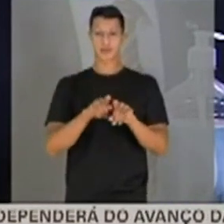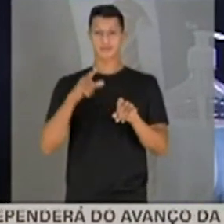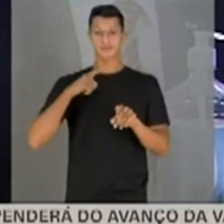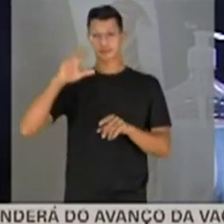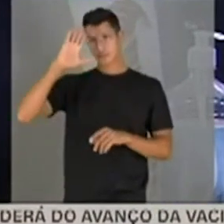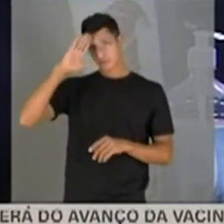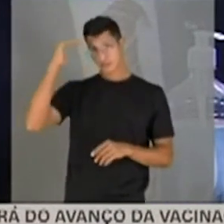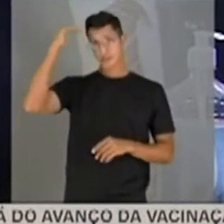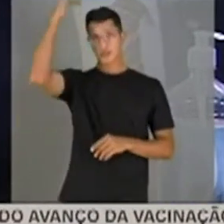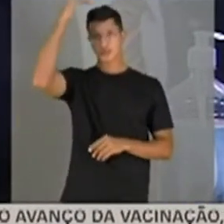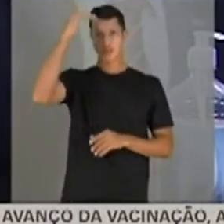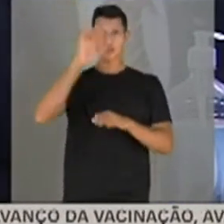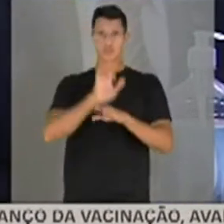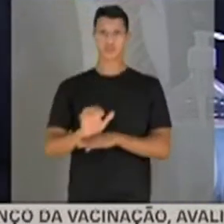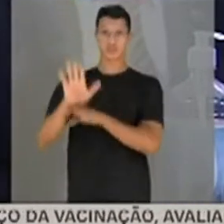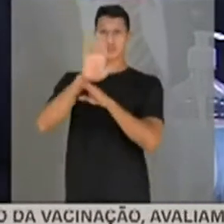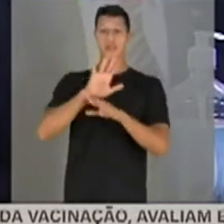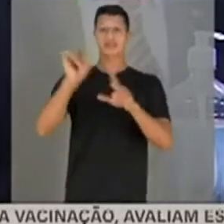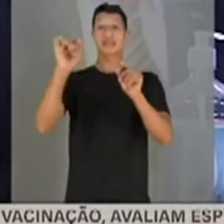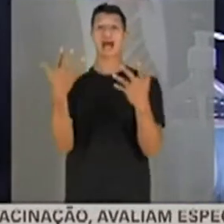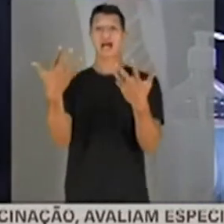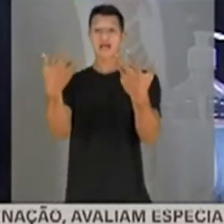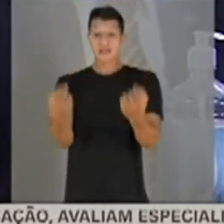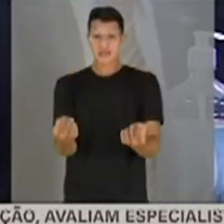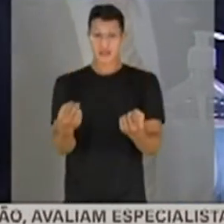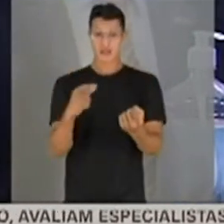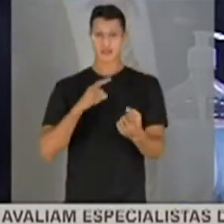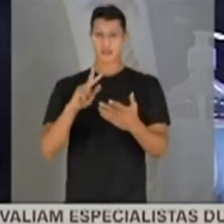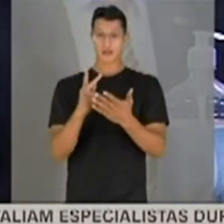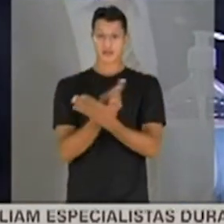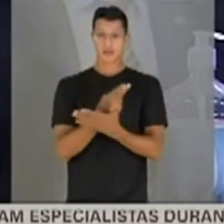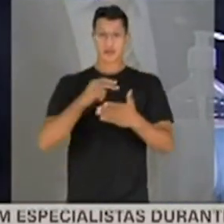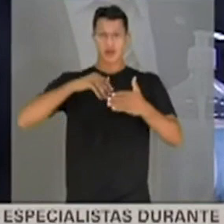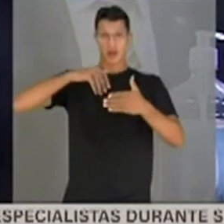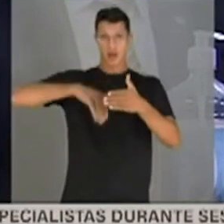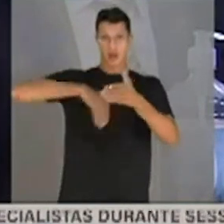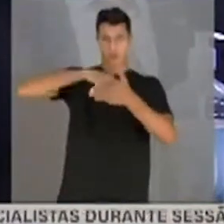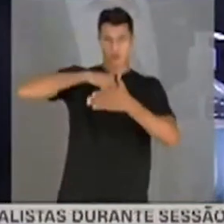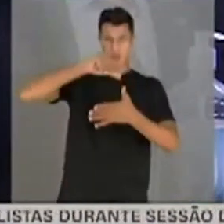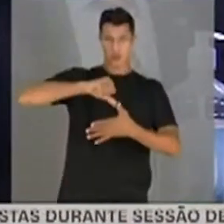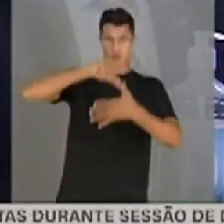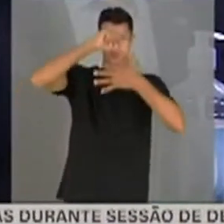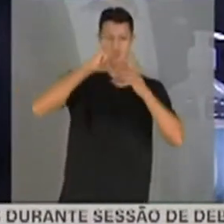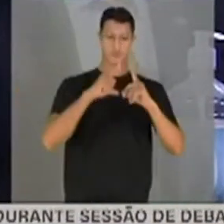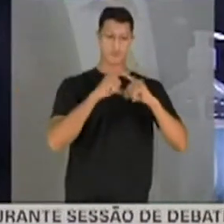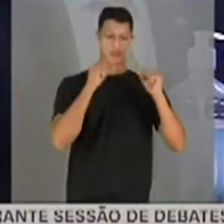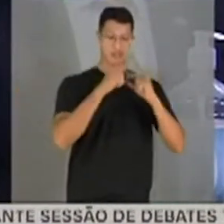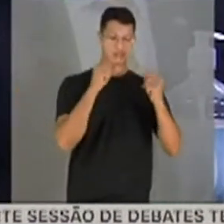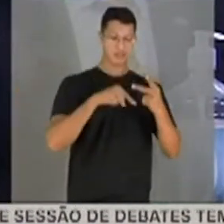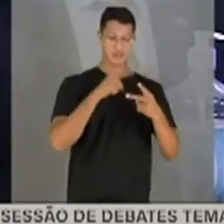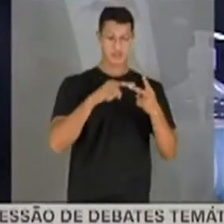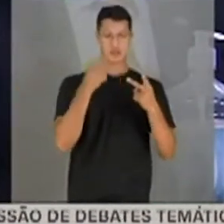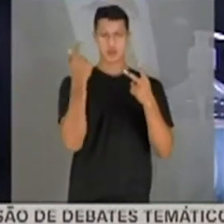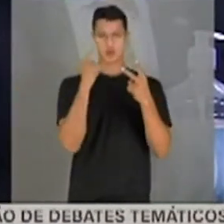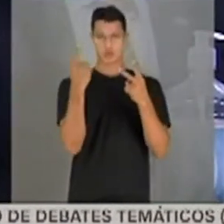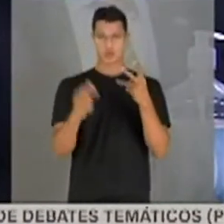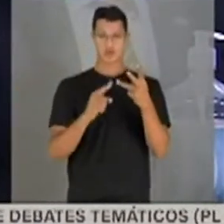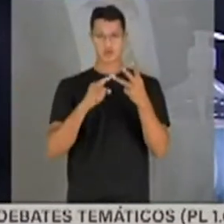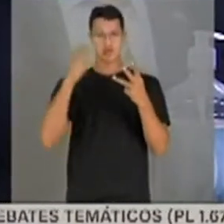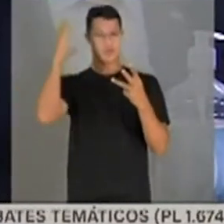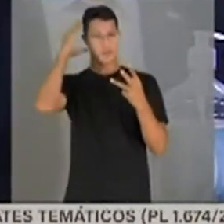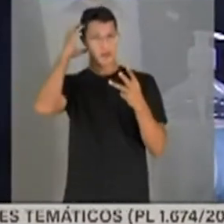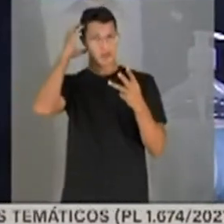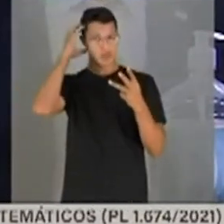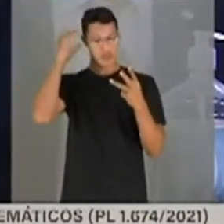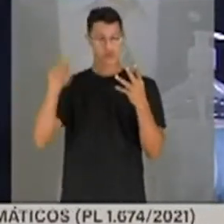autoridades dos estados que aceitaram realizar a Copa, aqui, Brasília, Goiânia, Mato